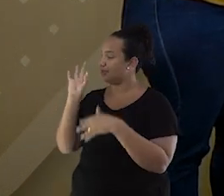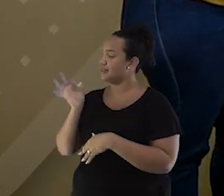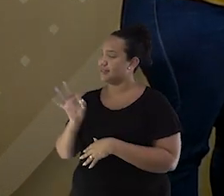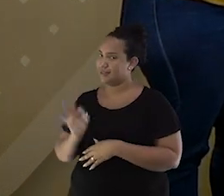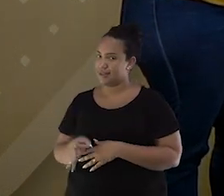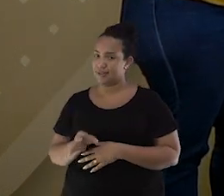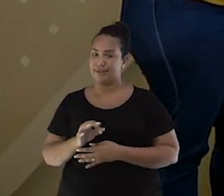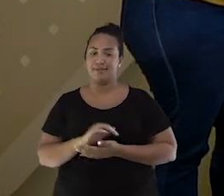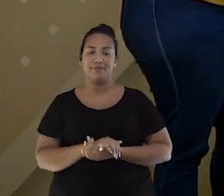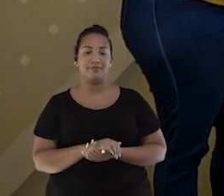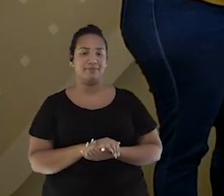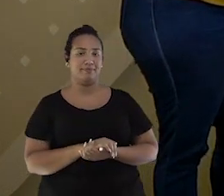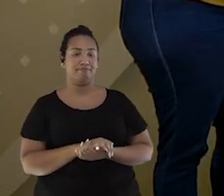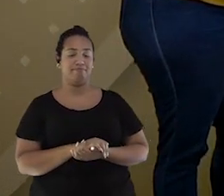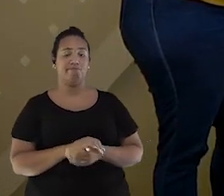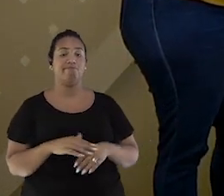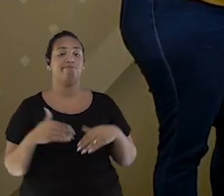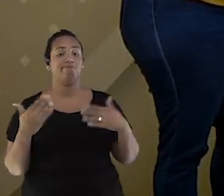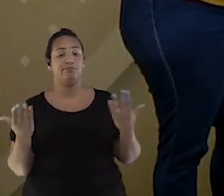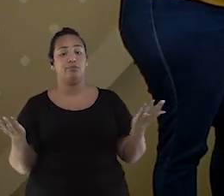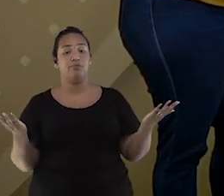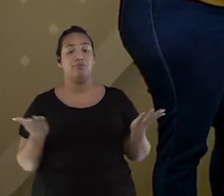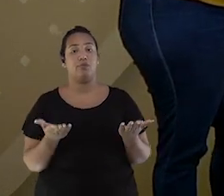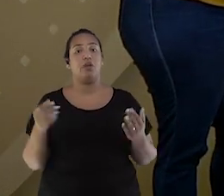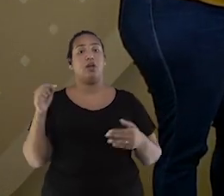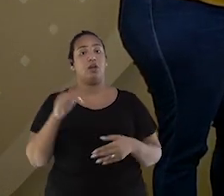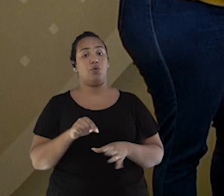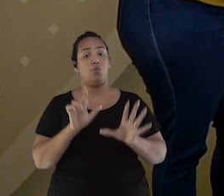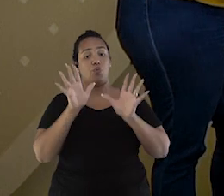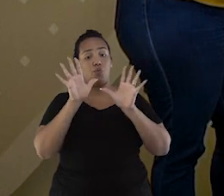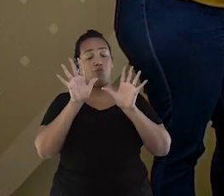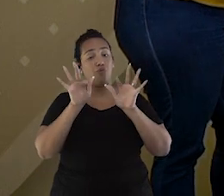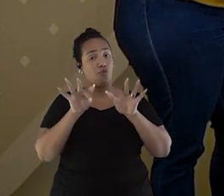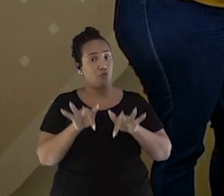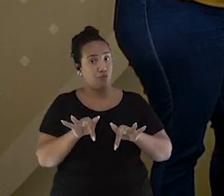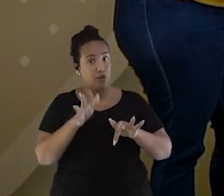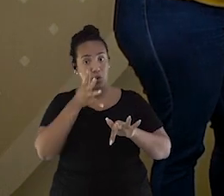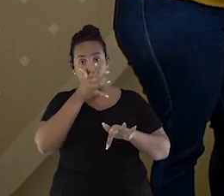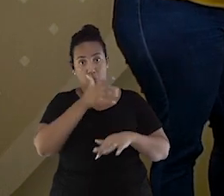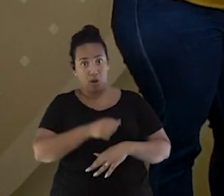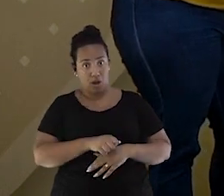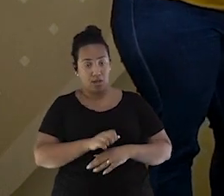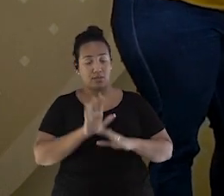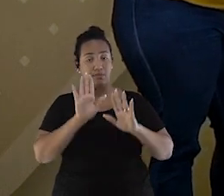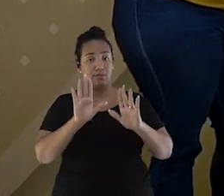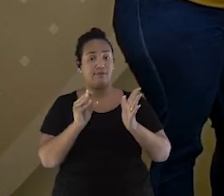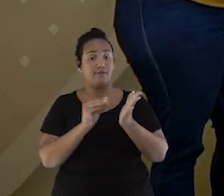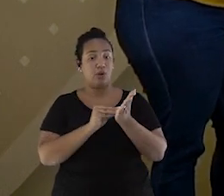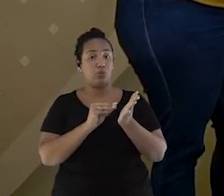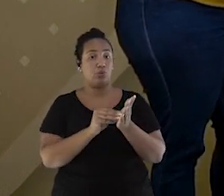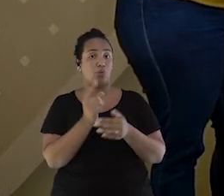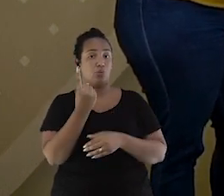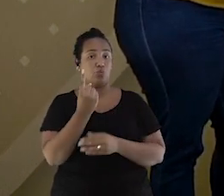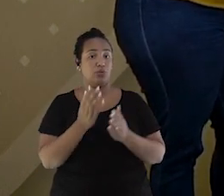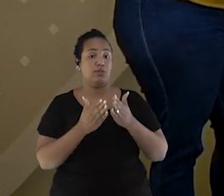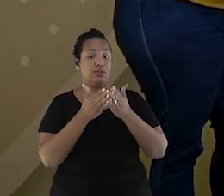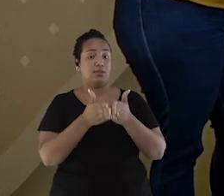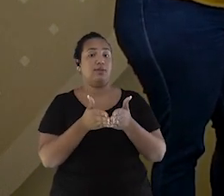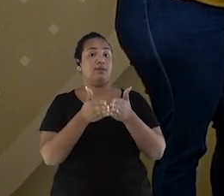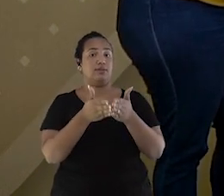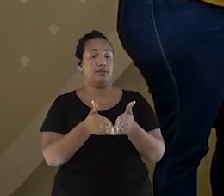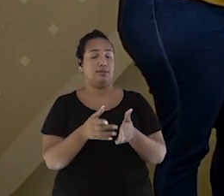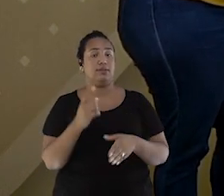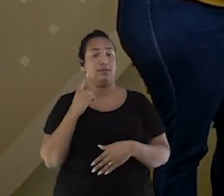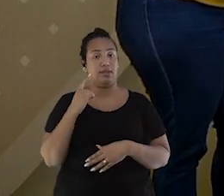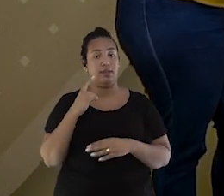submarino. Agora sua missão está acabando. Falta só mais um navio cruzador para você encontrar. Esse navio é de